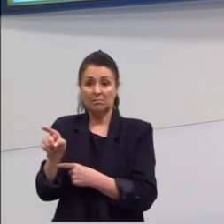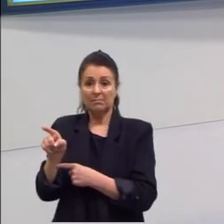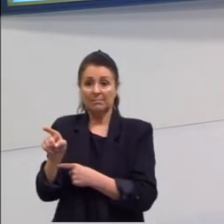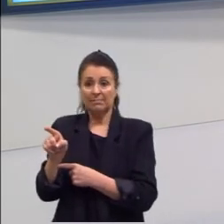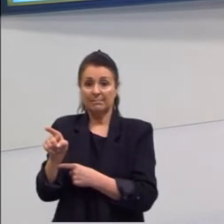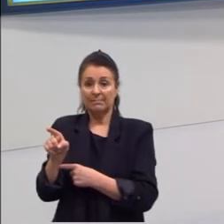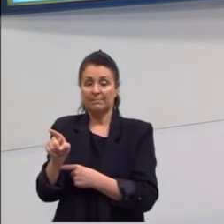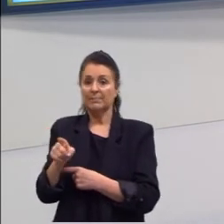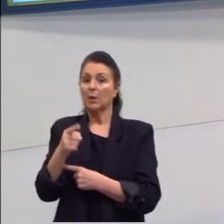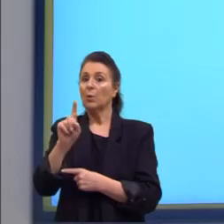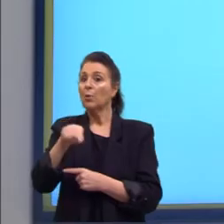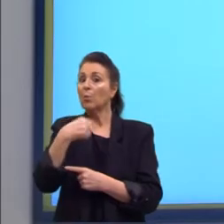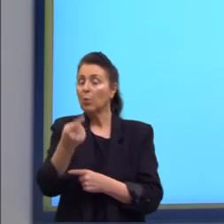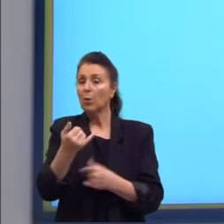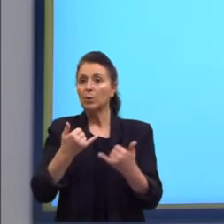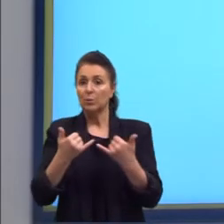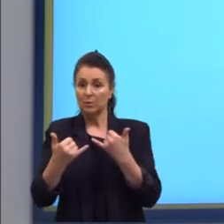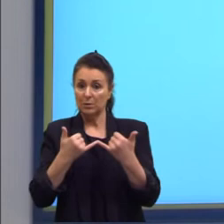exemplo.